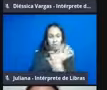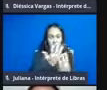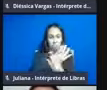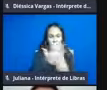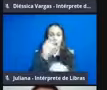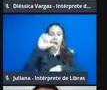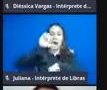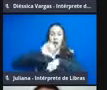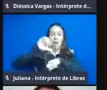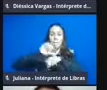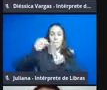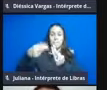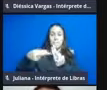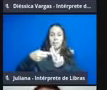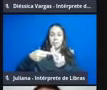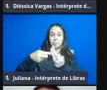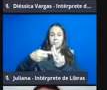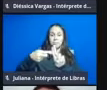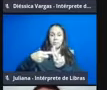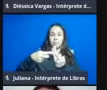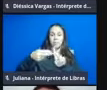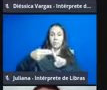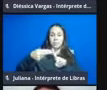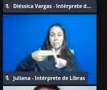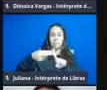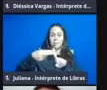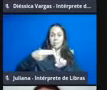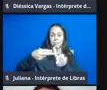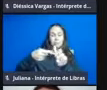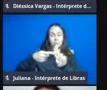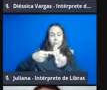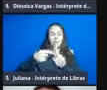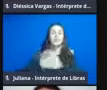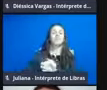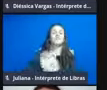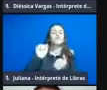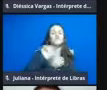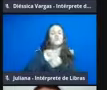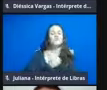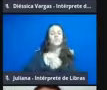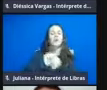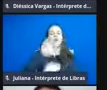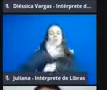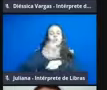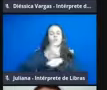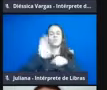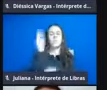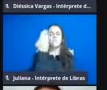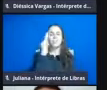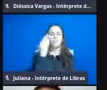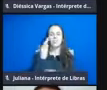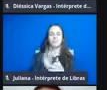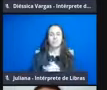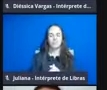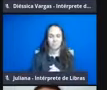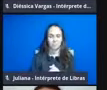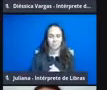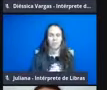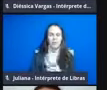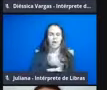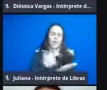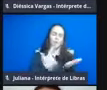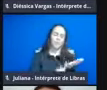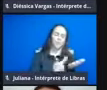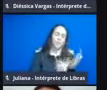Palmeiras das Missões, junto ao curso de Biologia. E esse livro, então, ele é parte desse projeto, né, são várias etapas